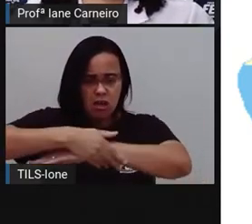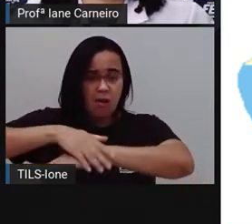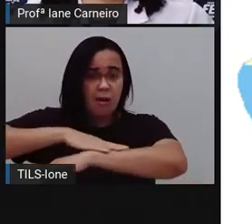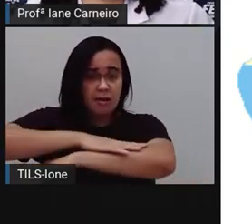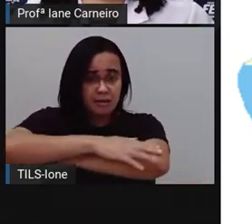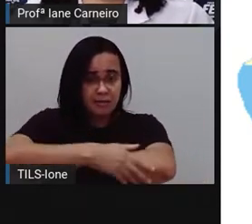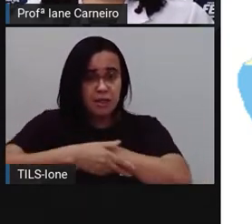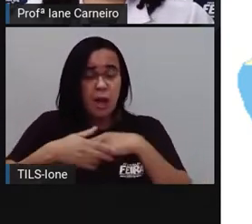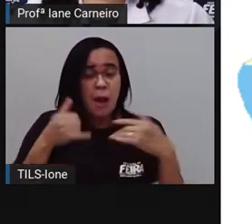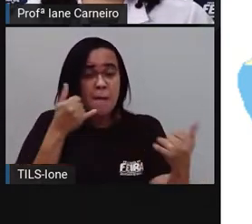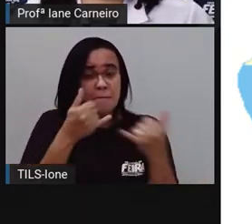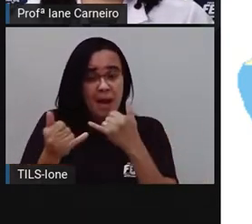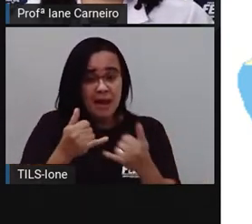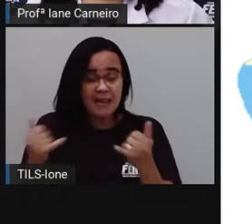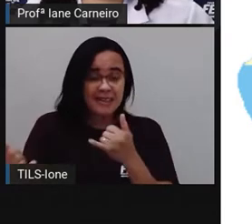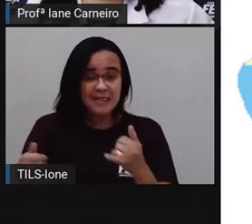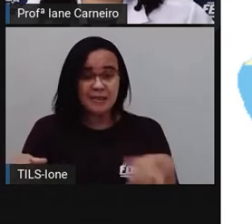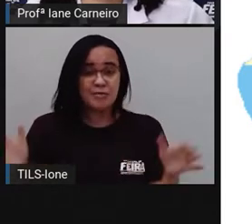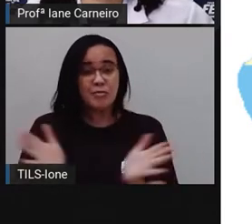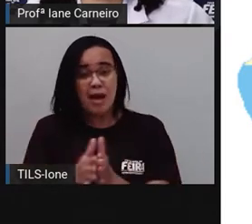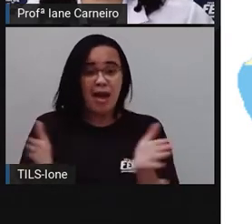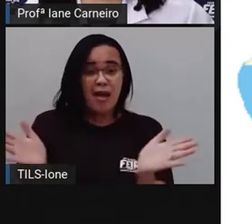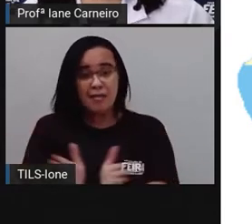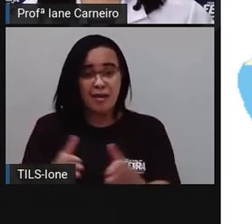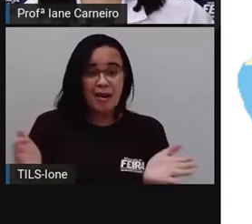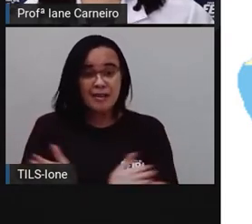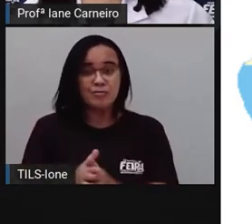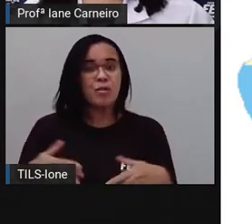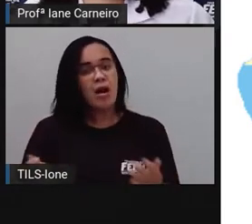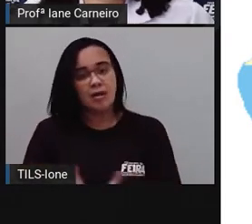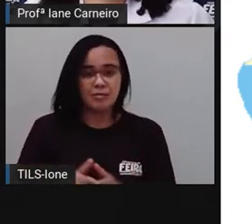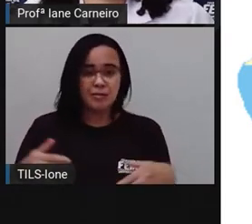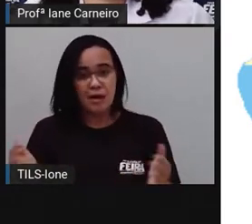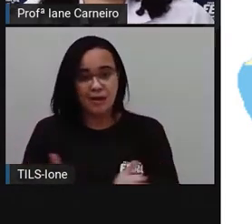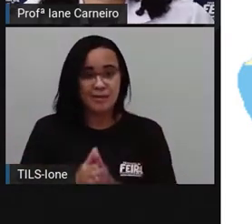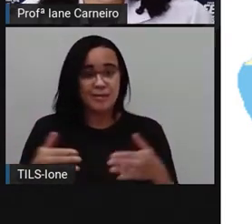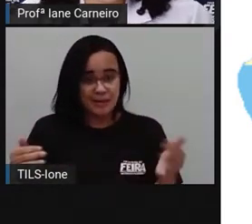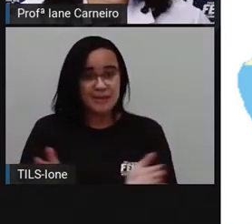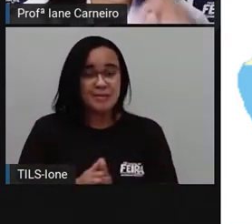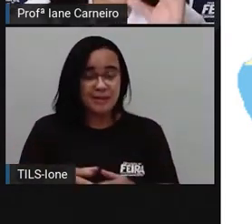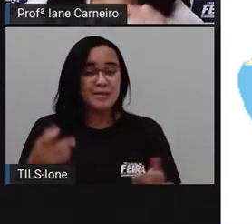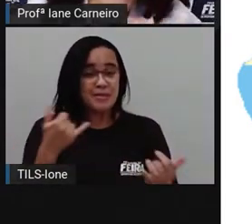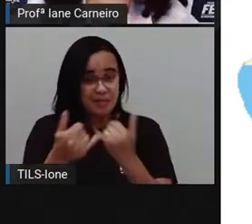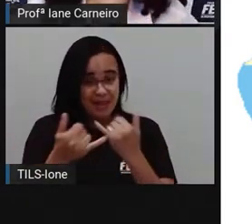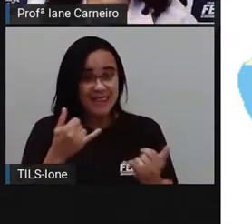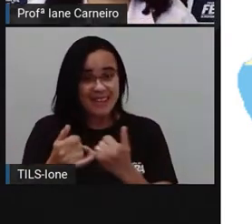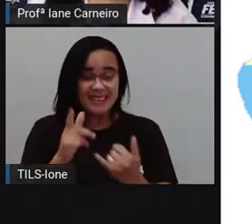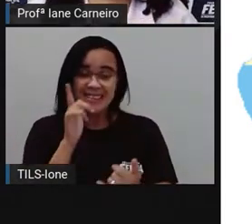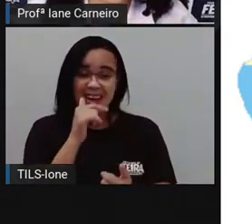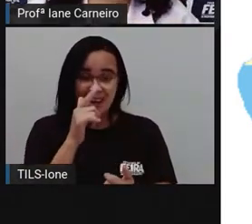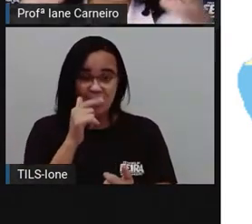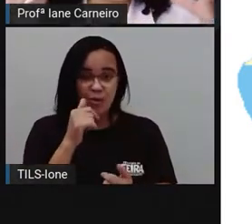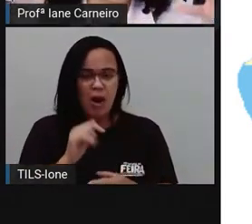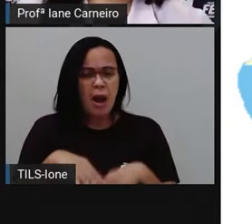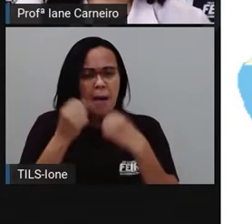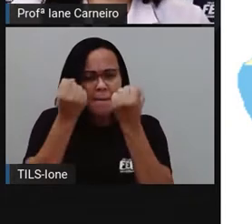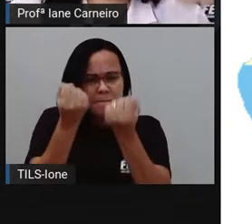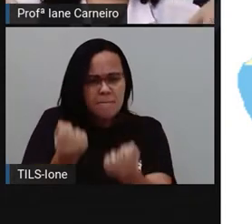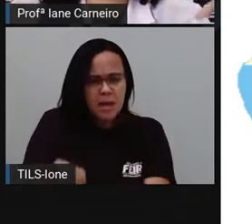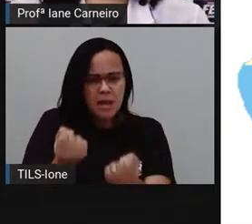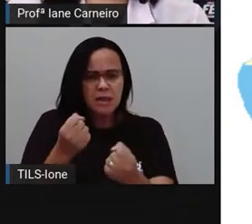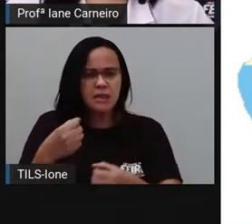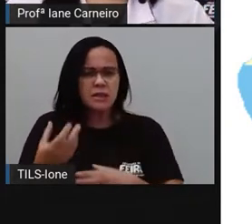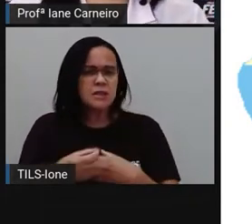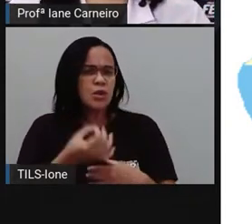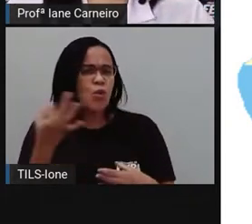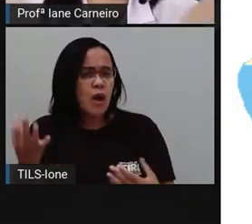foca. Olha, parece mesmo, né? Com a foca que vive na água. Ele pesa quase mais do que o